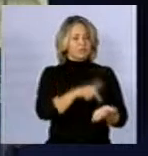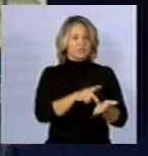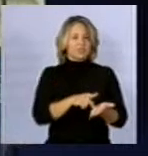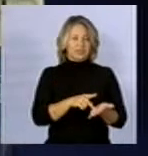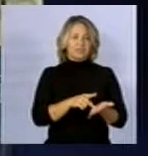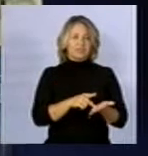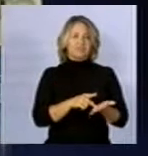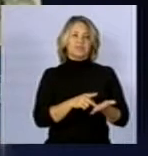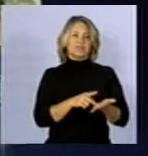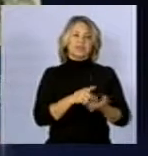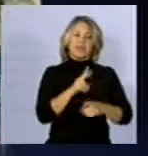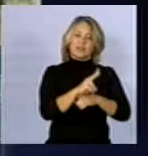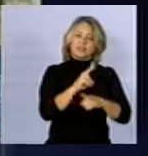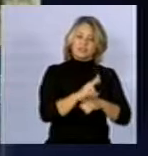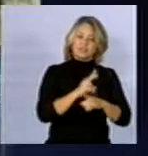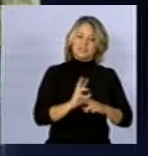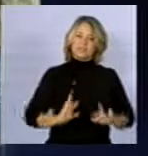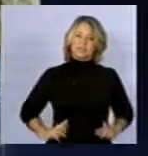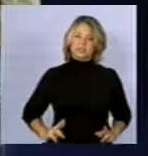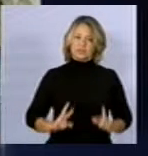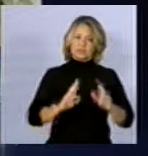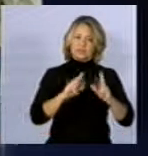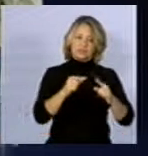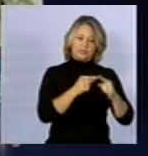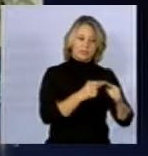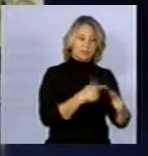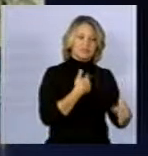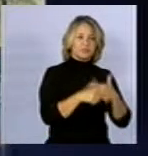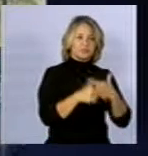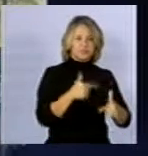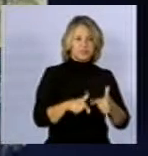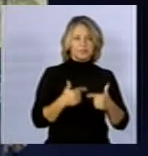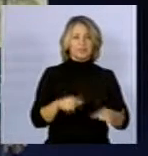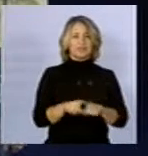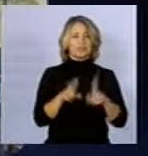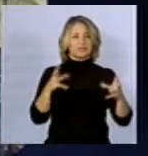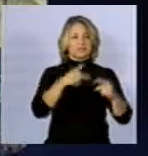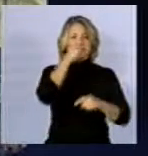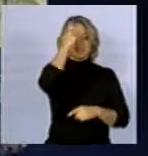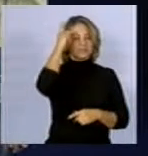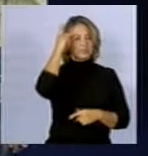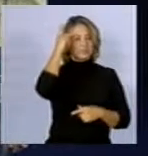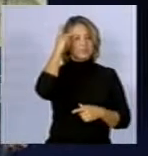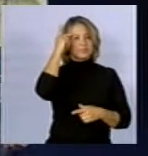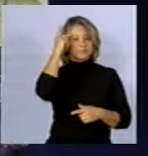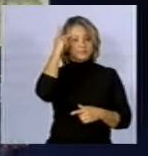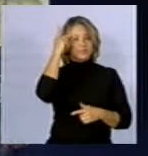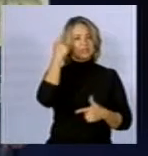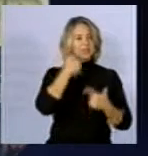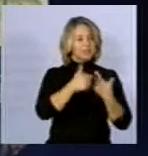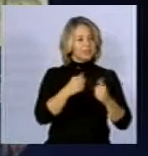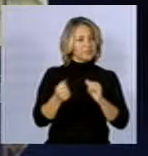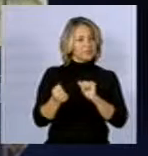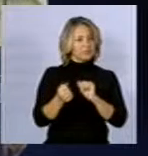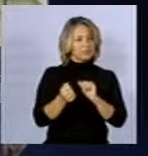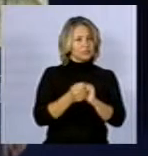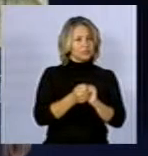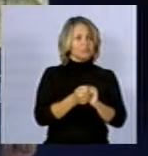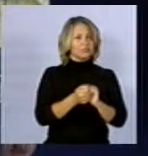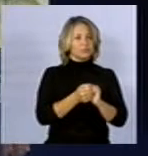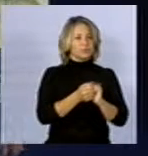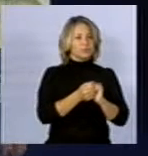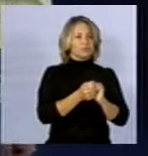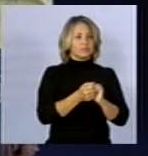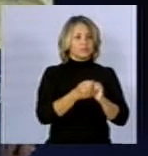câncer relacionada ao trabalho, que inclui a vigilância da exposição dos trabalhadores do câncer. Estimular a criação de